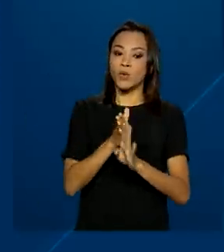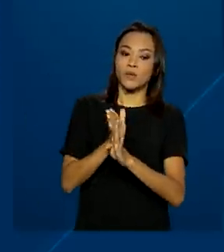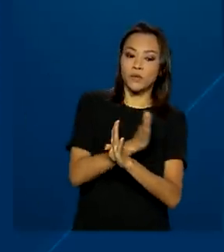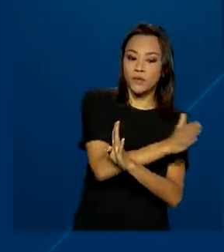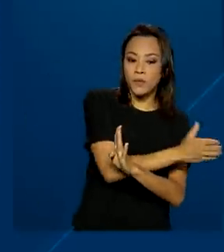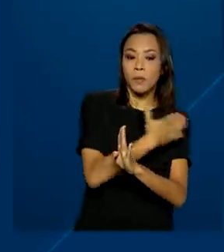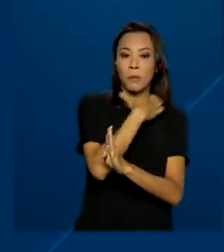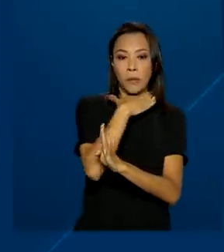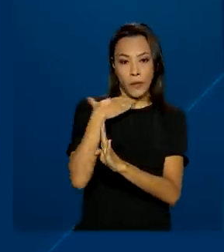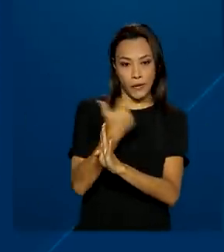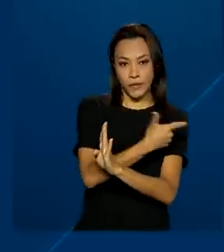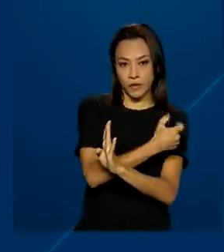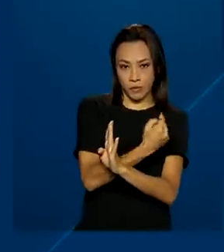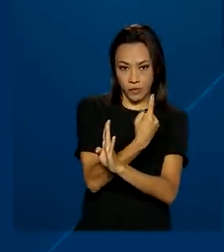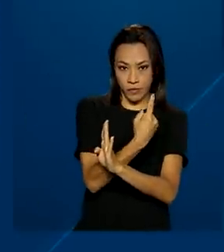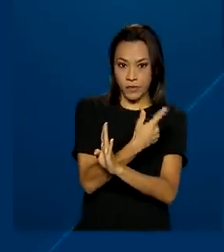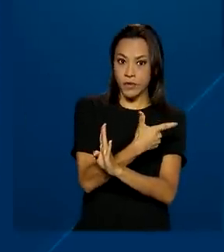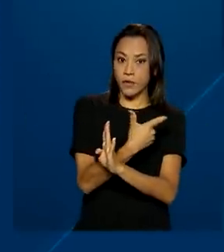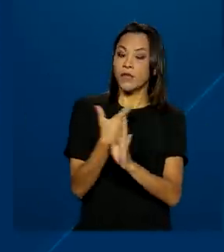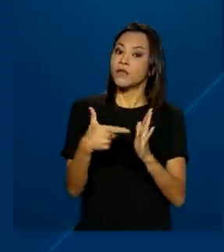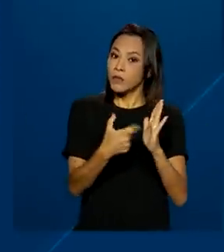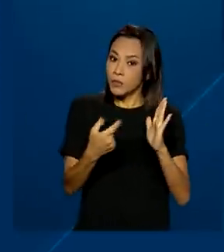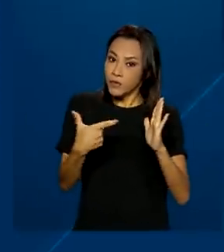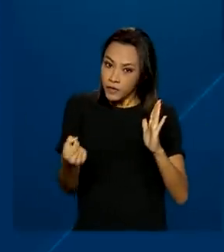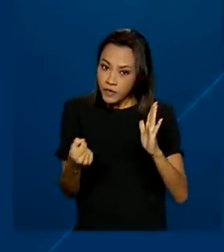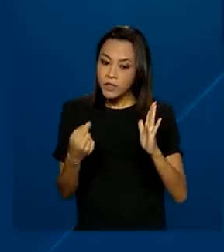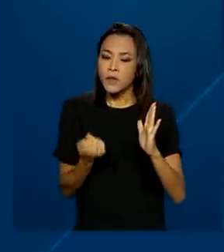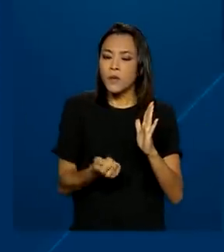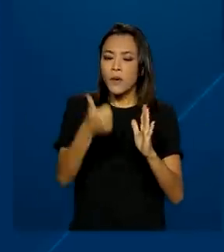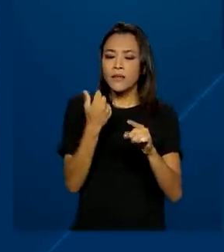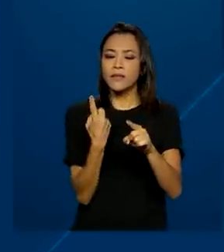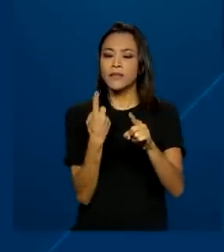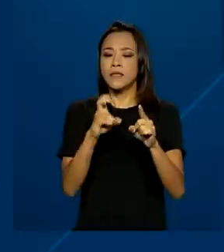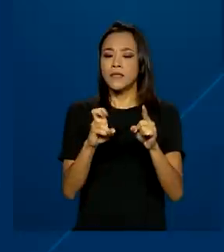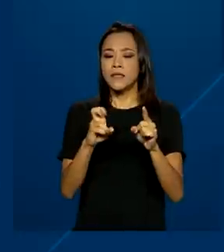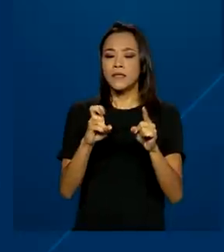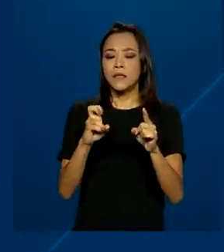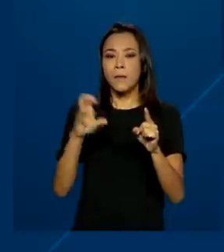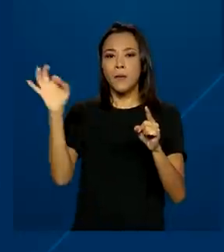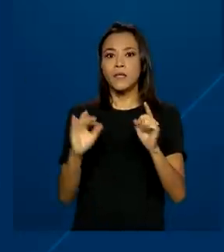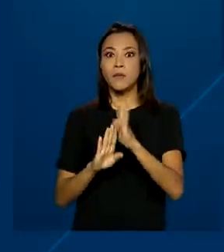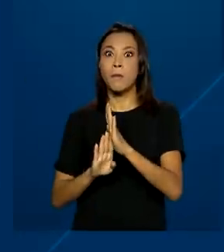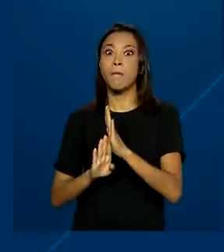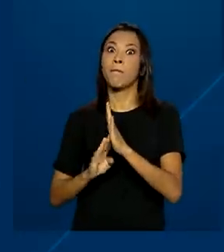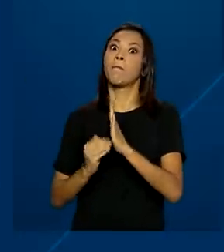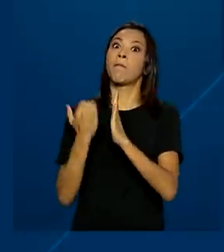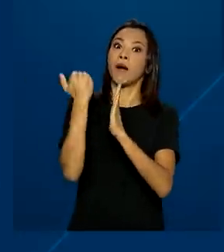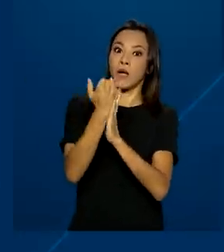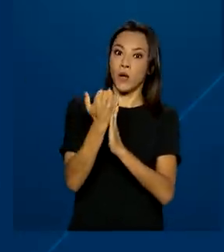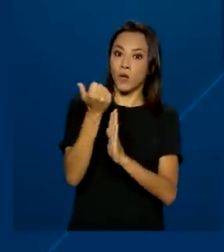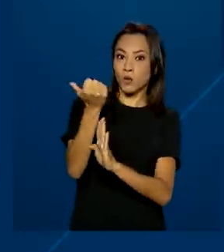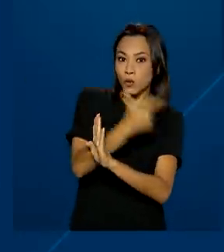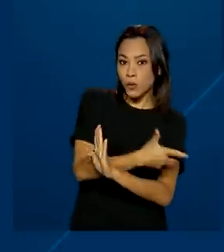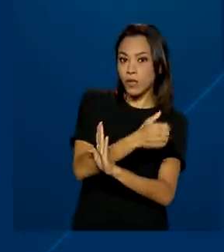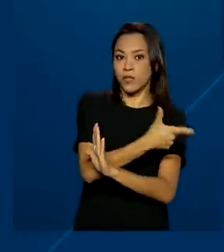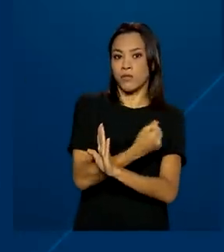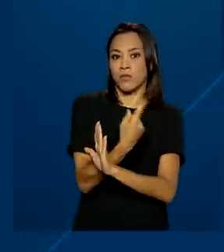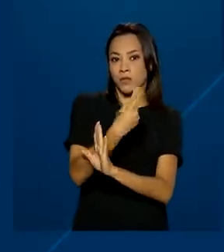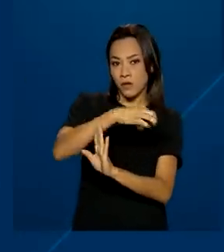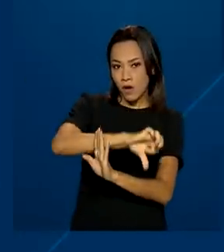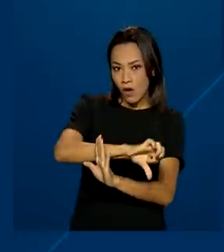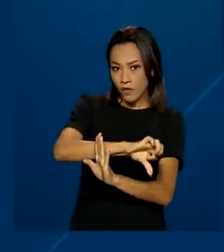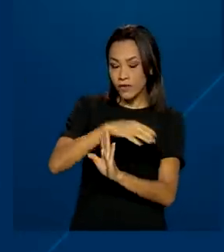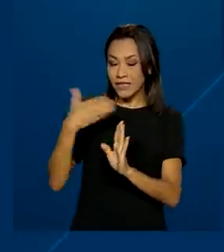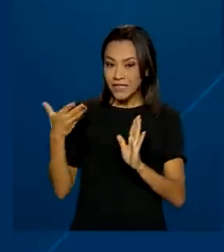mortes em 2020 foi quase 15% maior que em 2019, uma diferença que